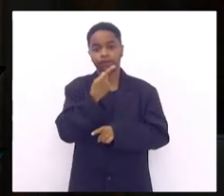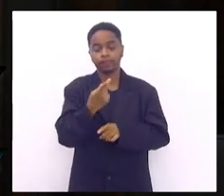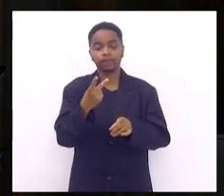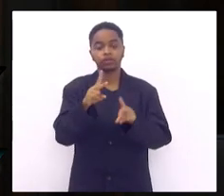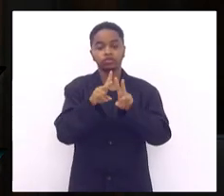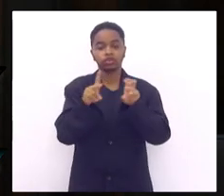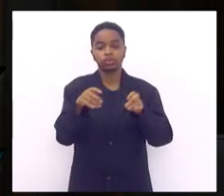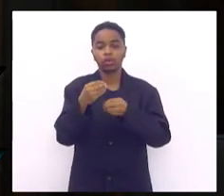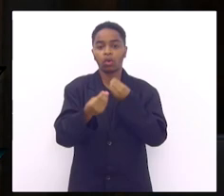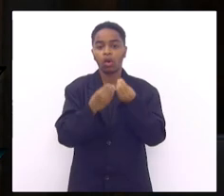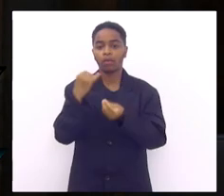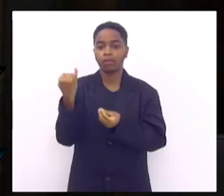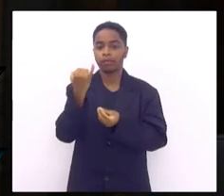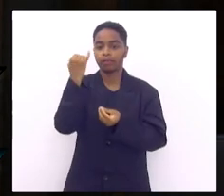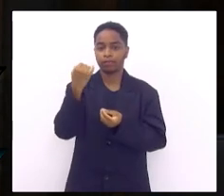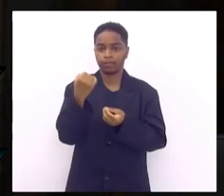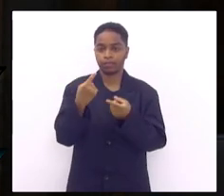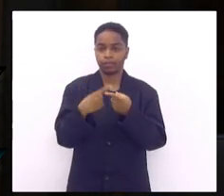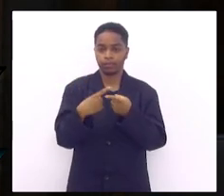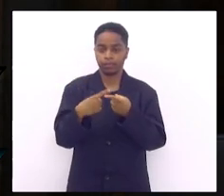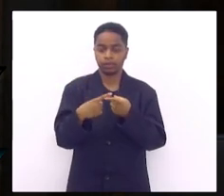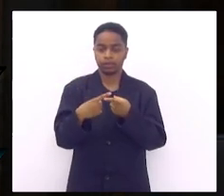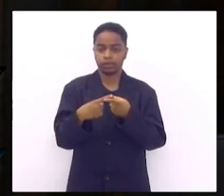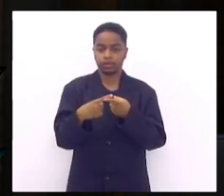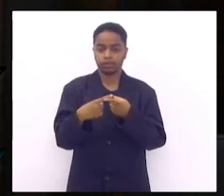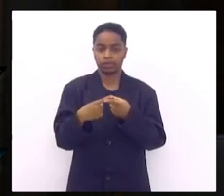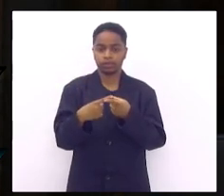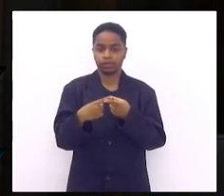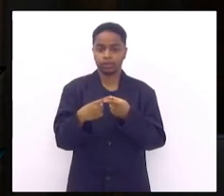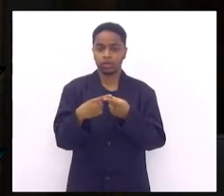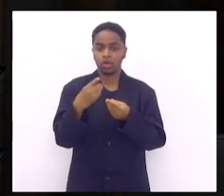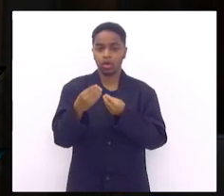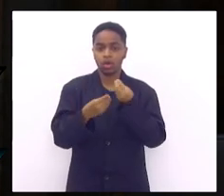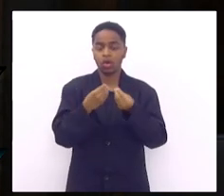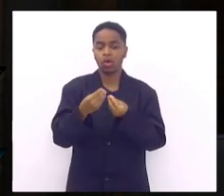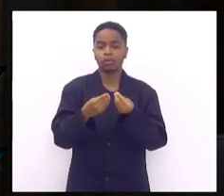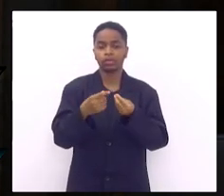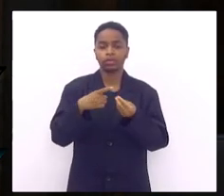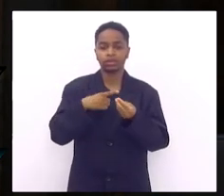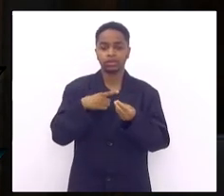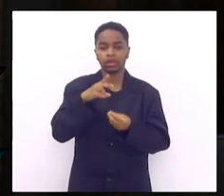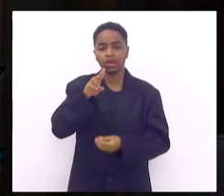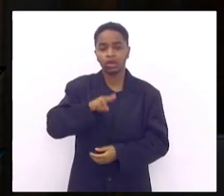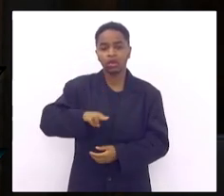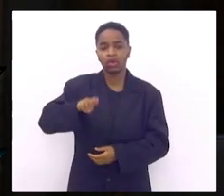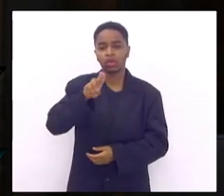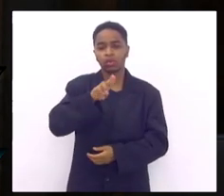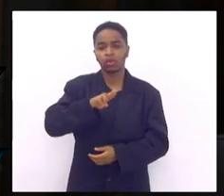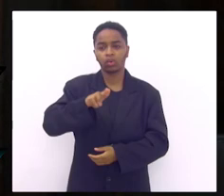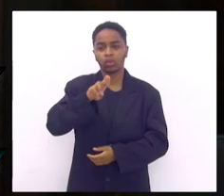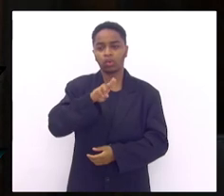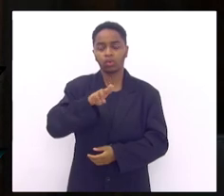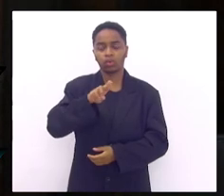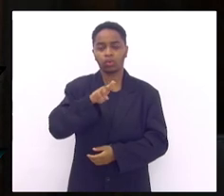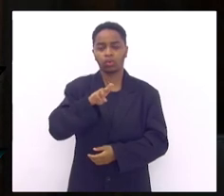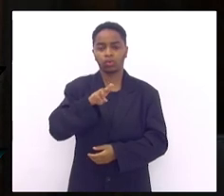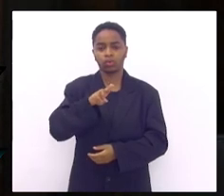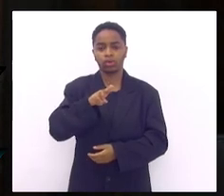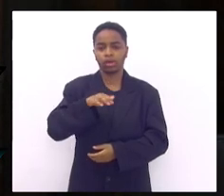devido a como o pé o desgaste físico o uso das botinas